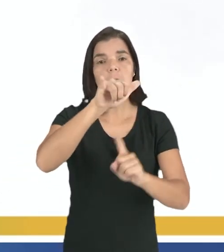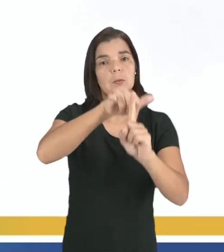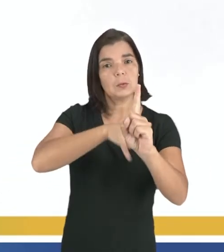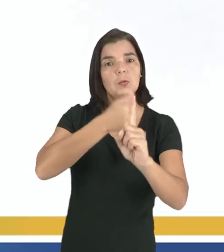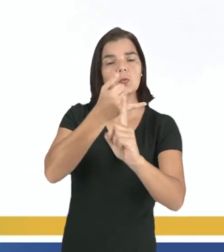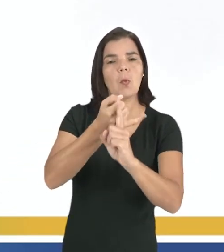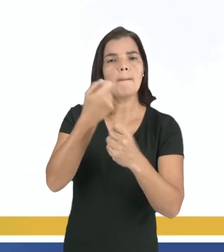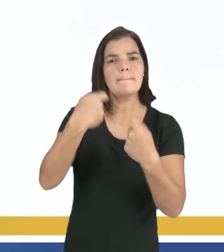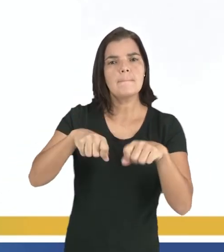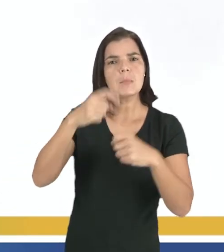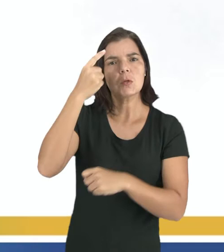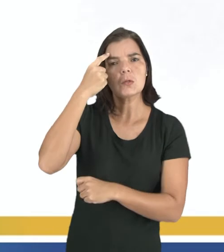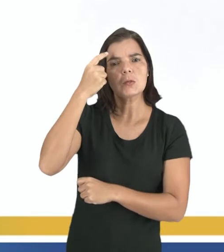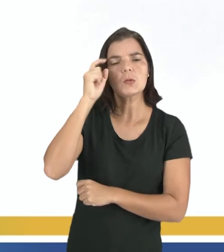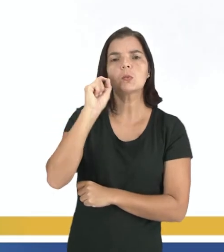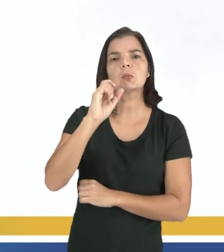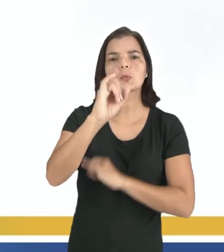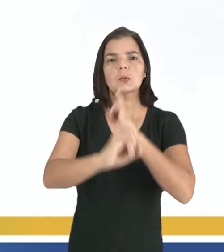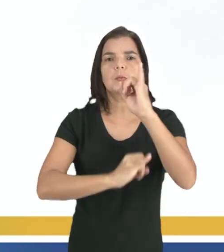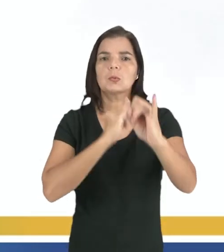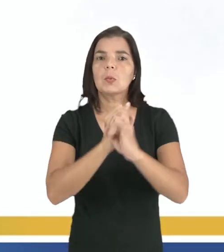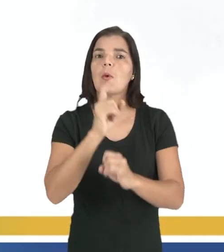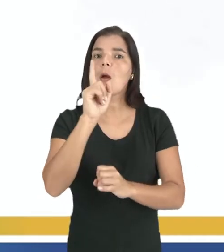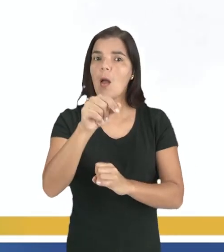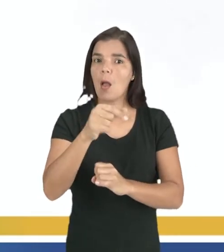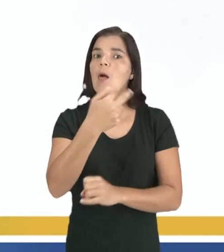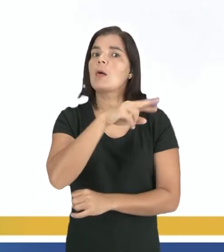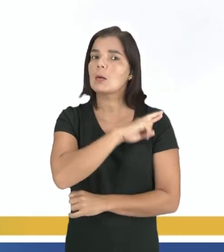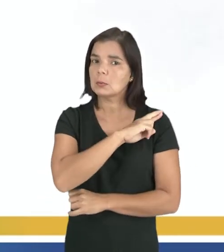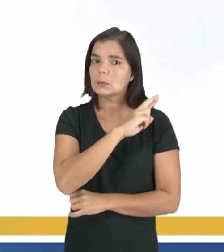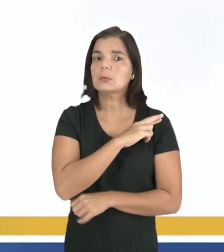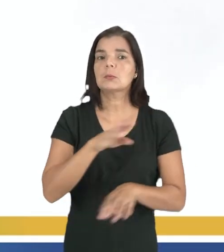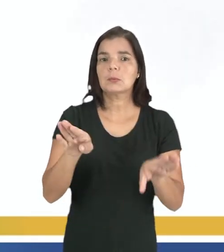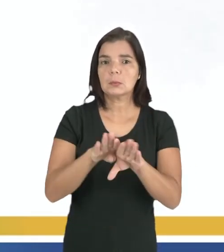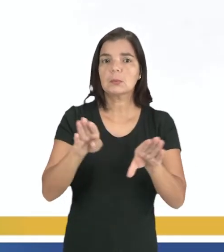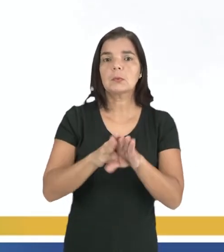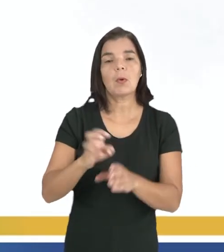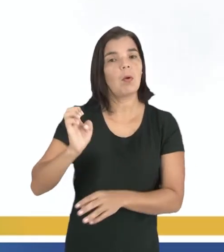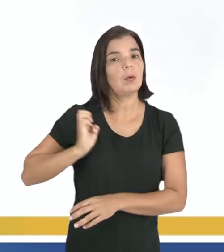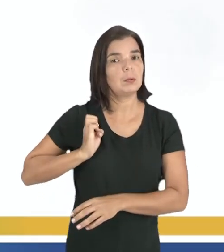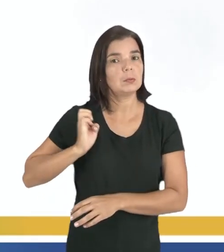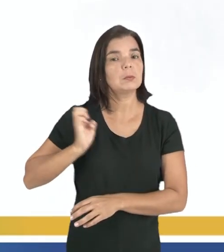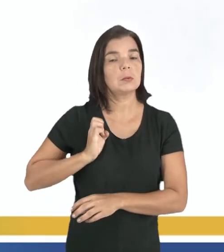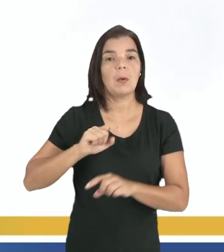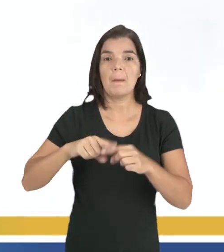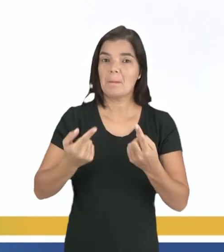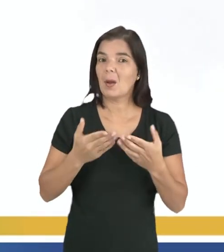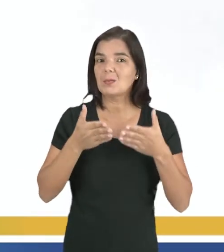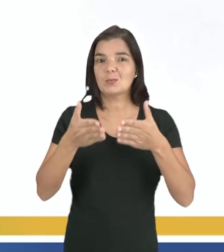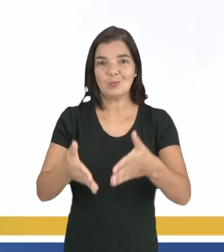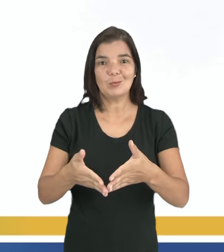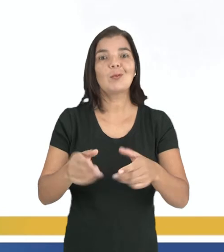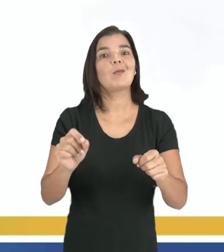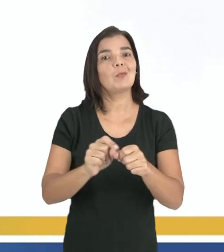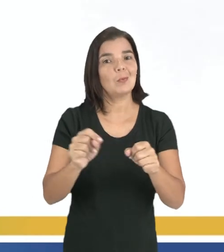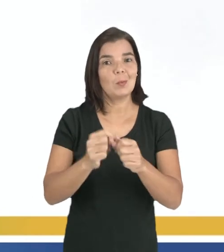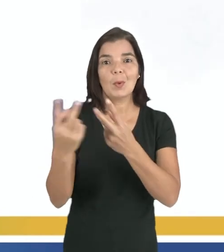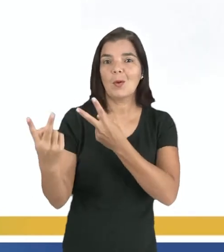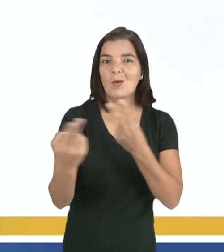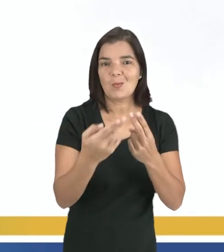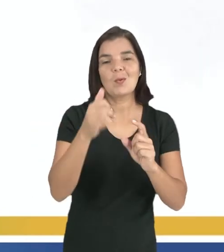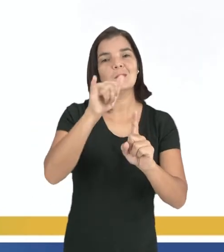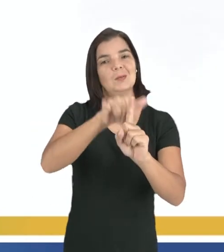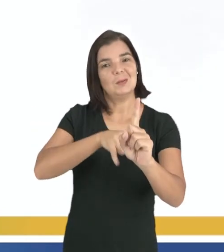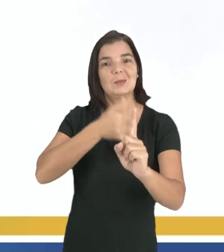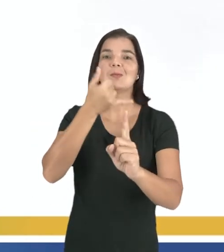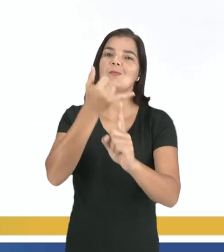refletir que o campo da internet também requer responsabilidade, ética, para não chegarmos a produzir nenhum